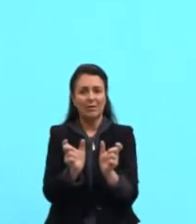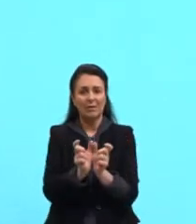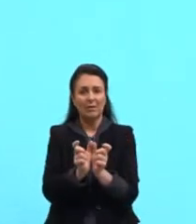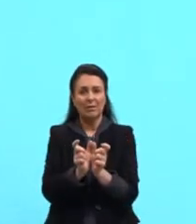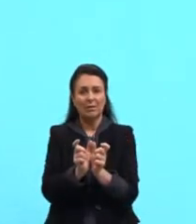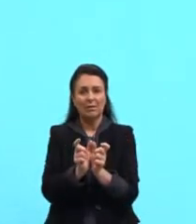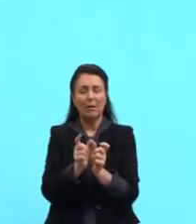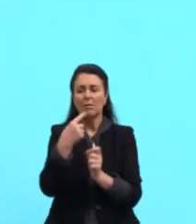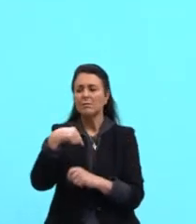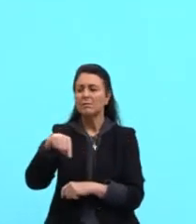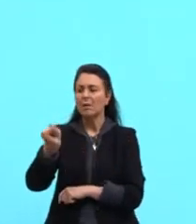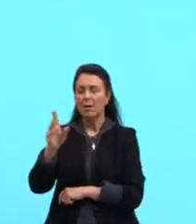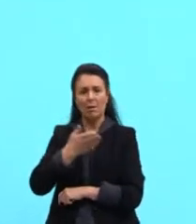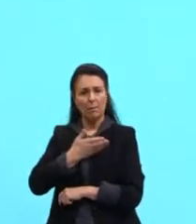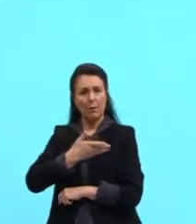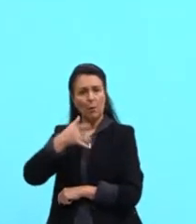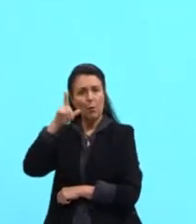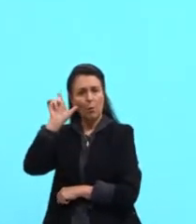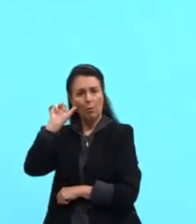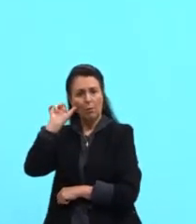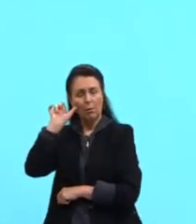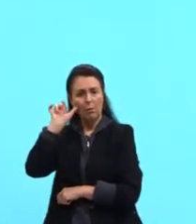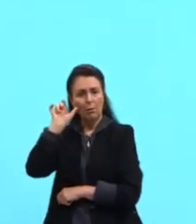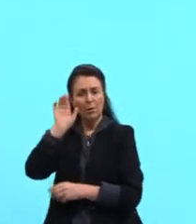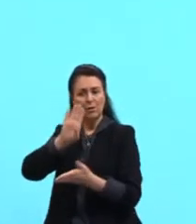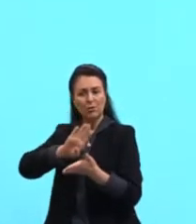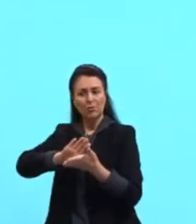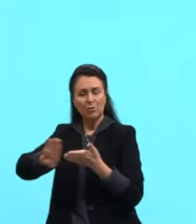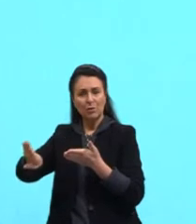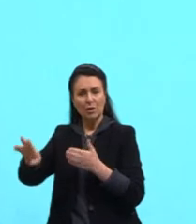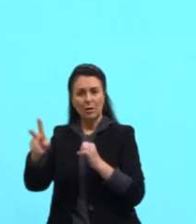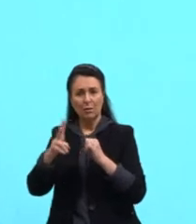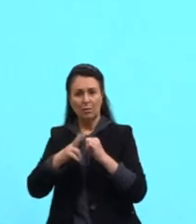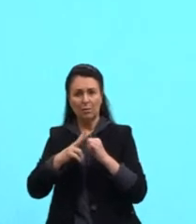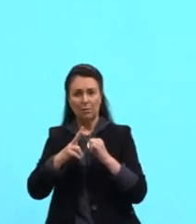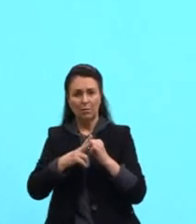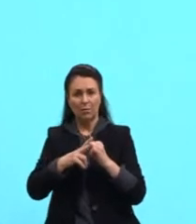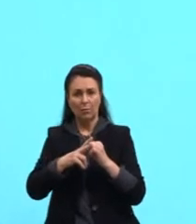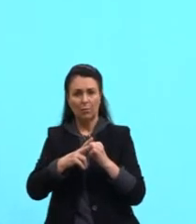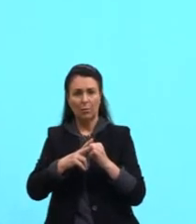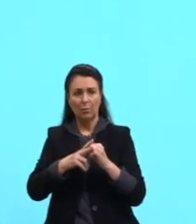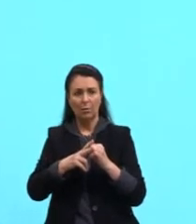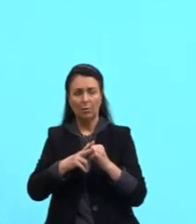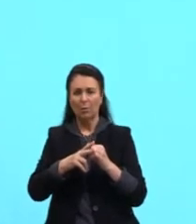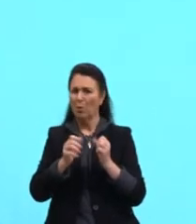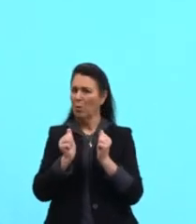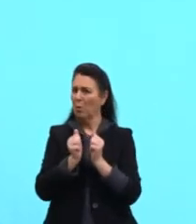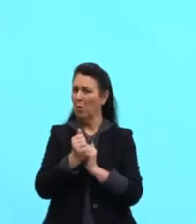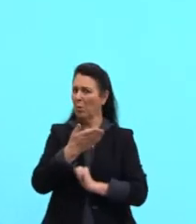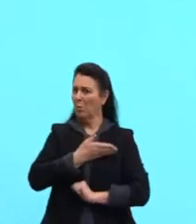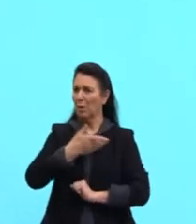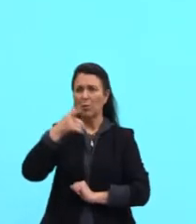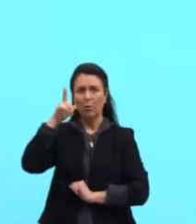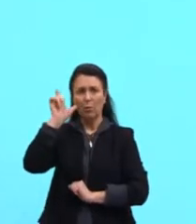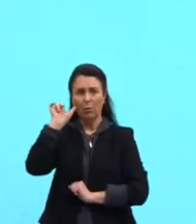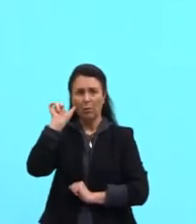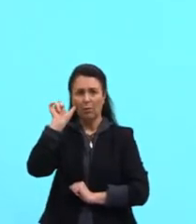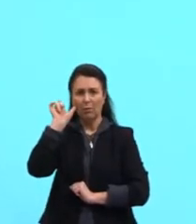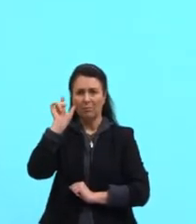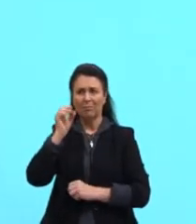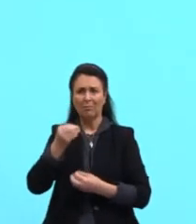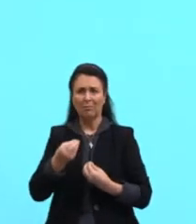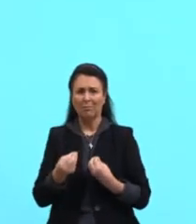amigos ontem. Se eu retirar o verbo, eu fico com a sentença. Com os amigos ontem. Vejam como a língua